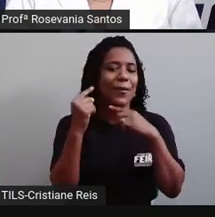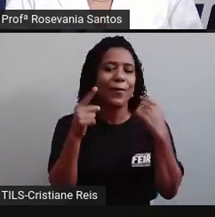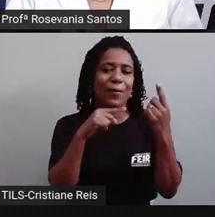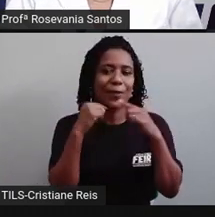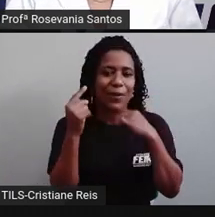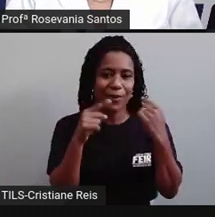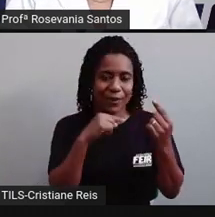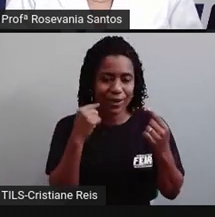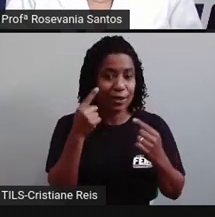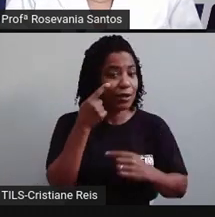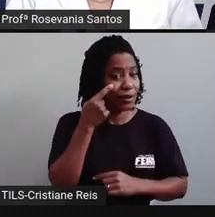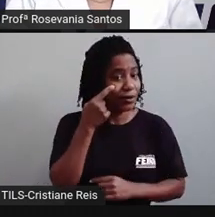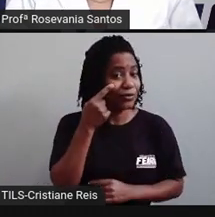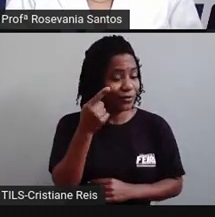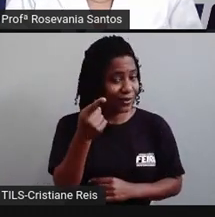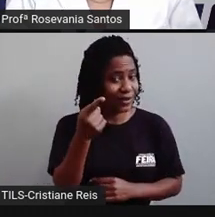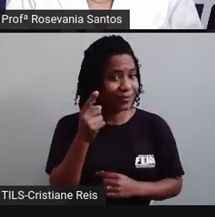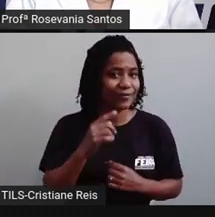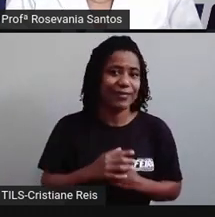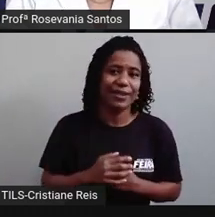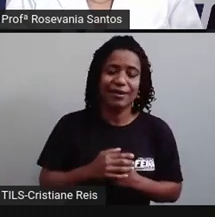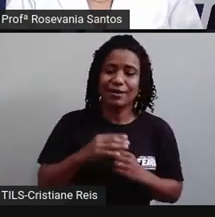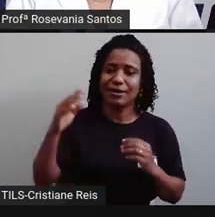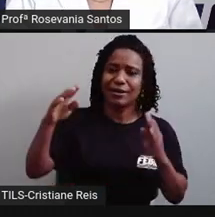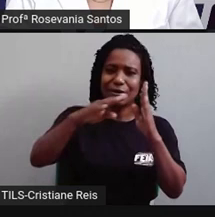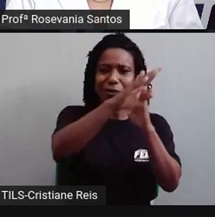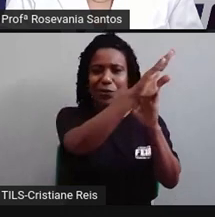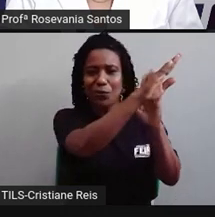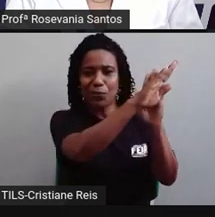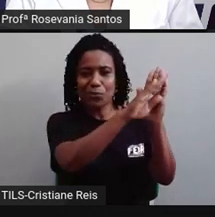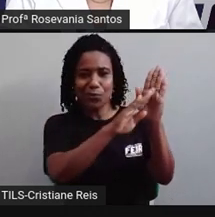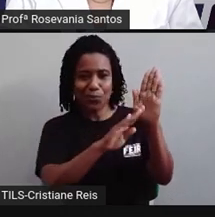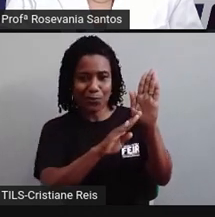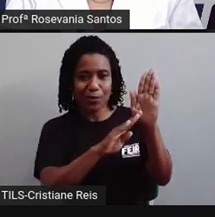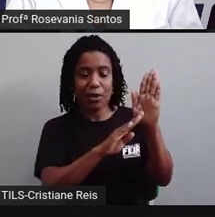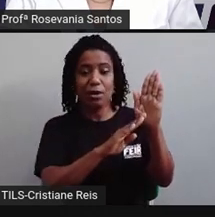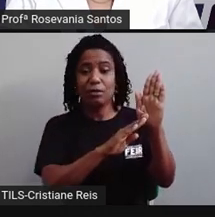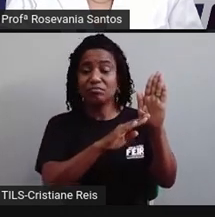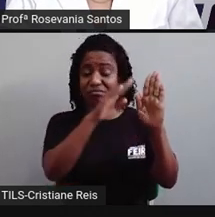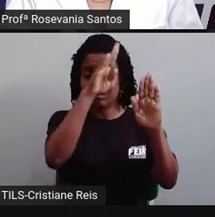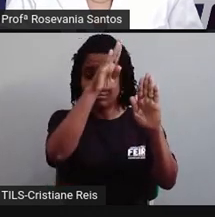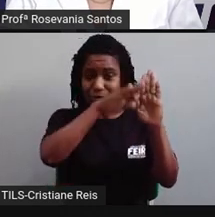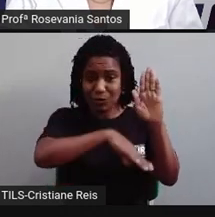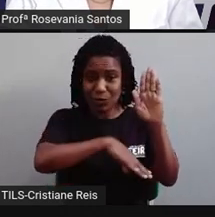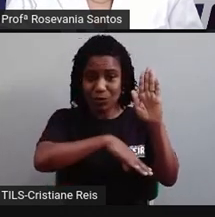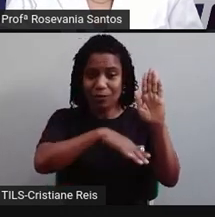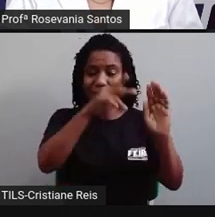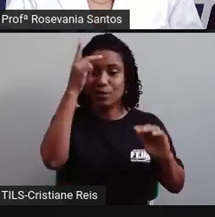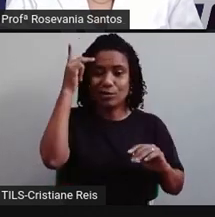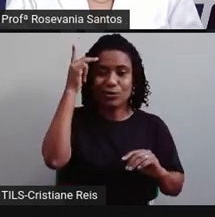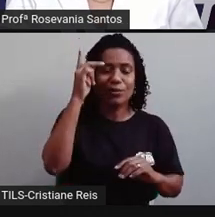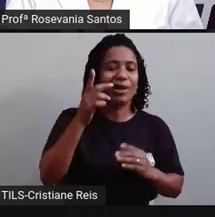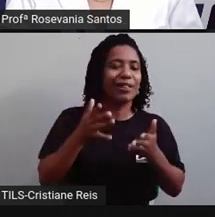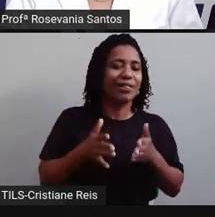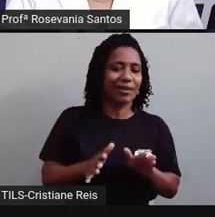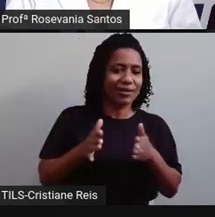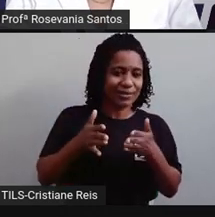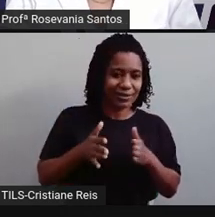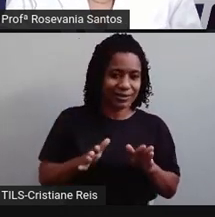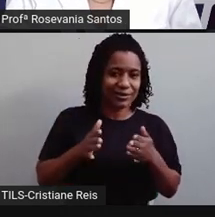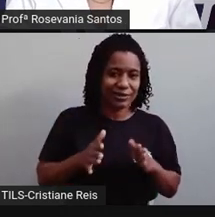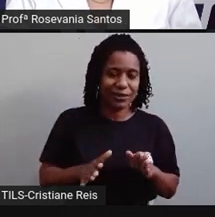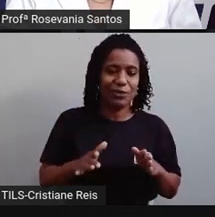Então, eu percebo que aqui teve uma queda no número de pessoas que nasceram, e